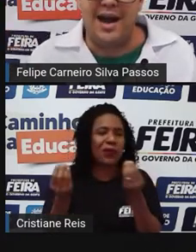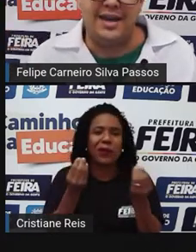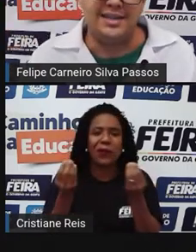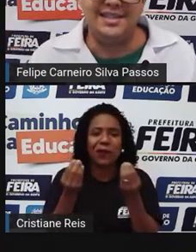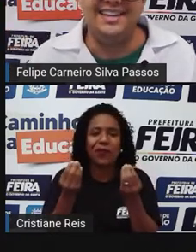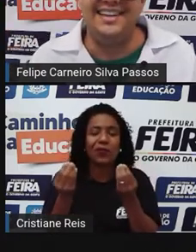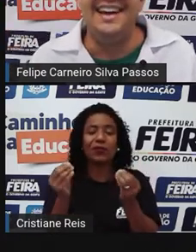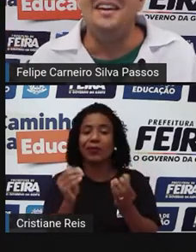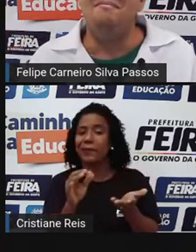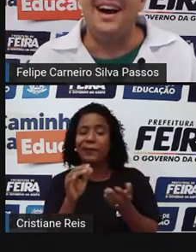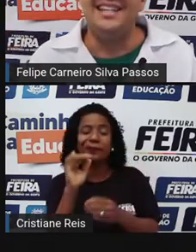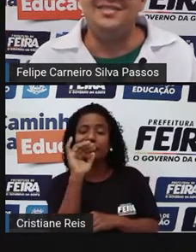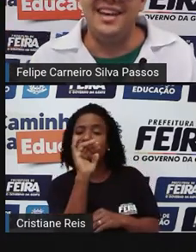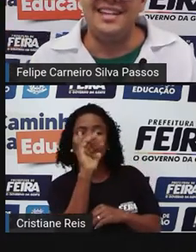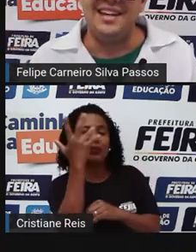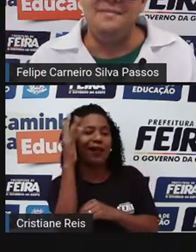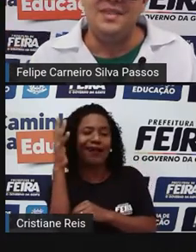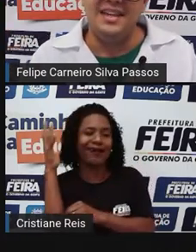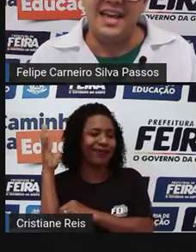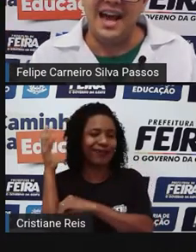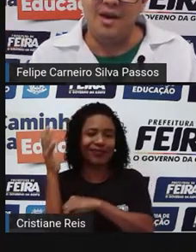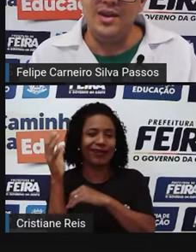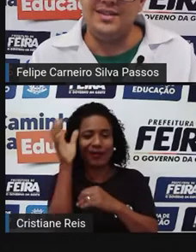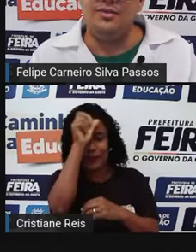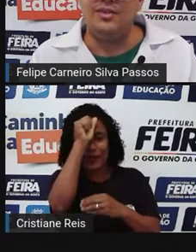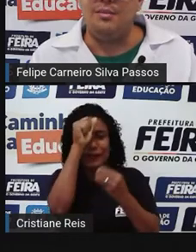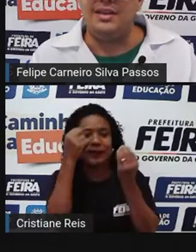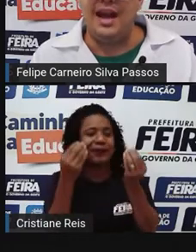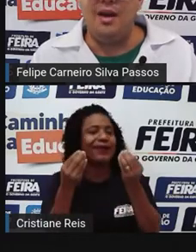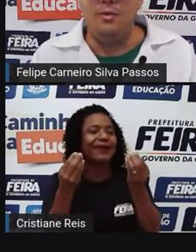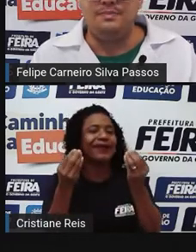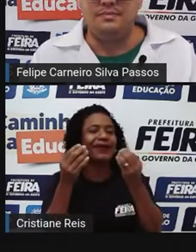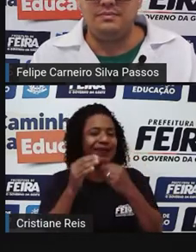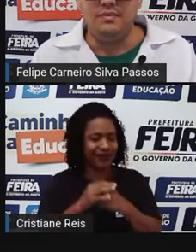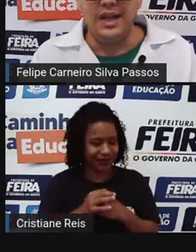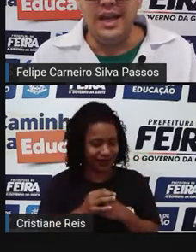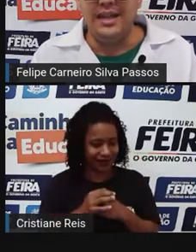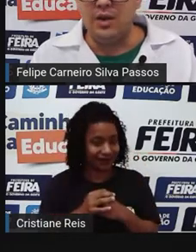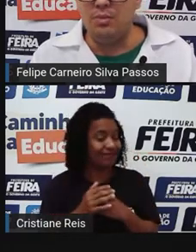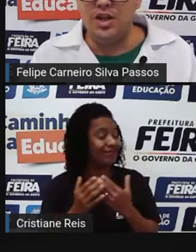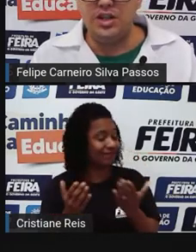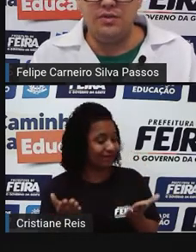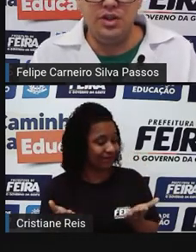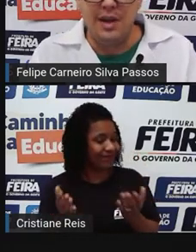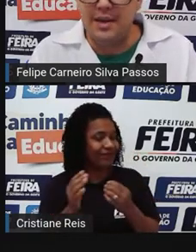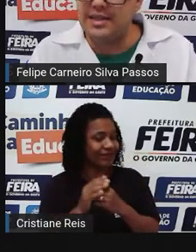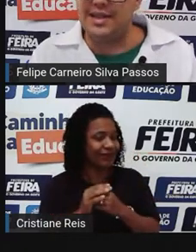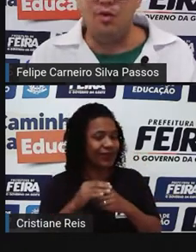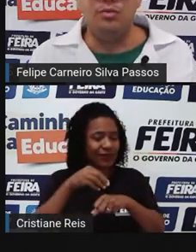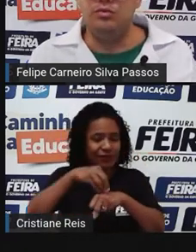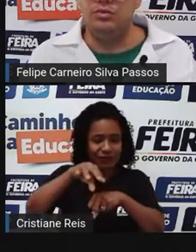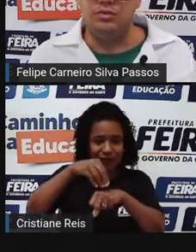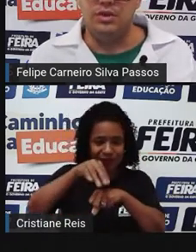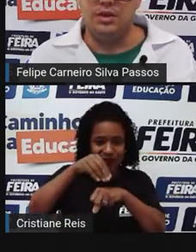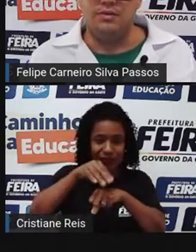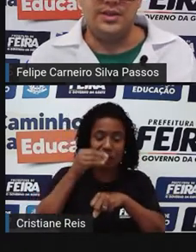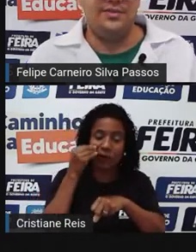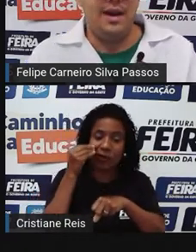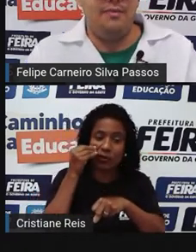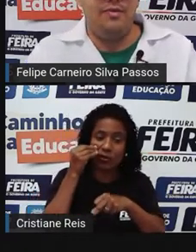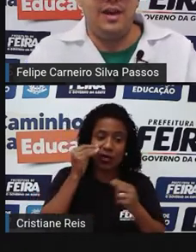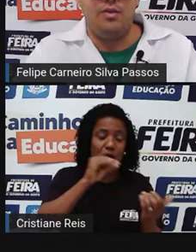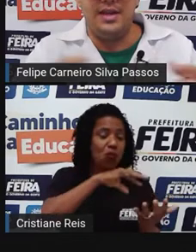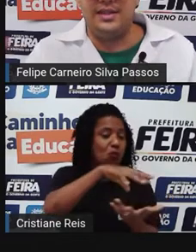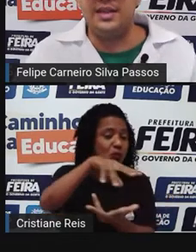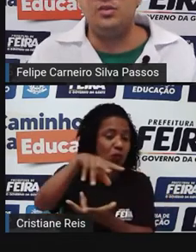samambaias? Mas veja que o ensino fundamental, ele tem o objetivo de te apresentar o mundo. Você